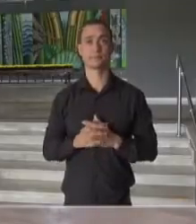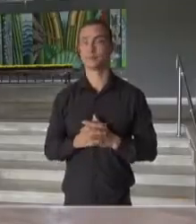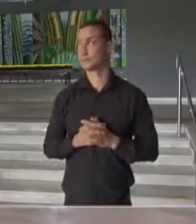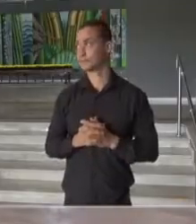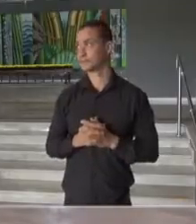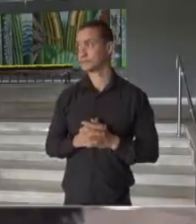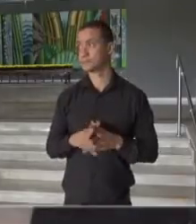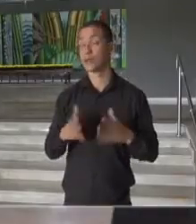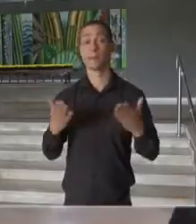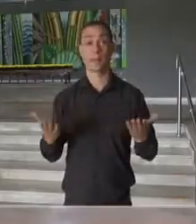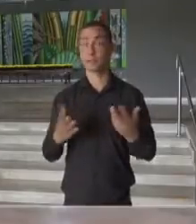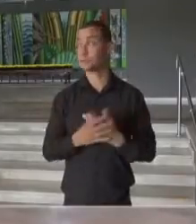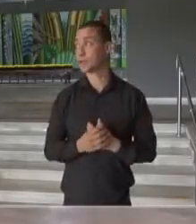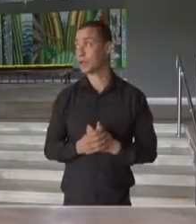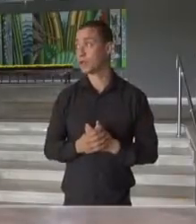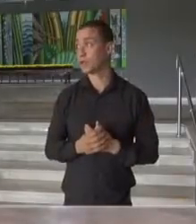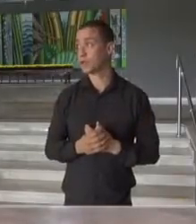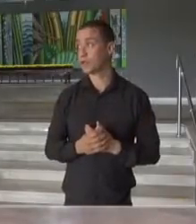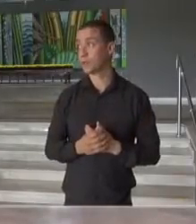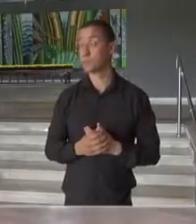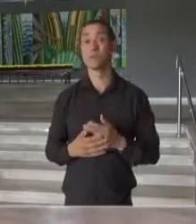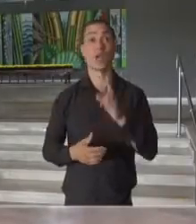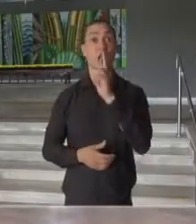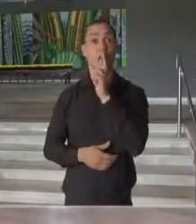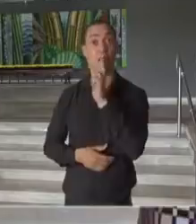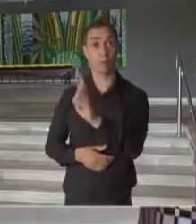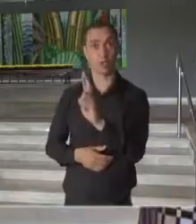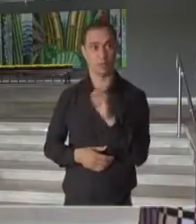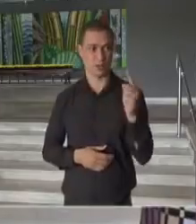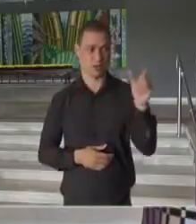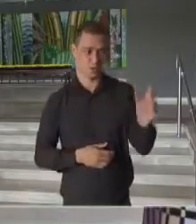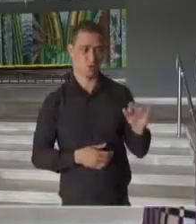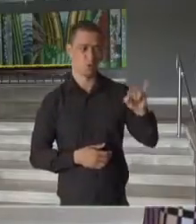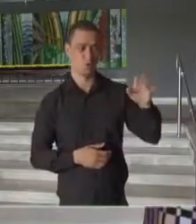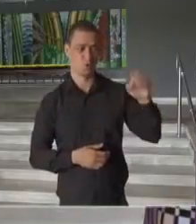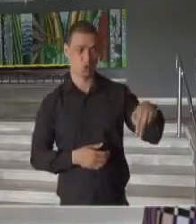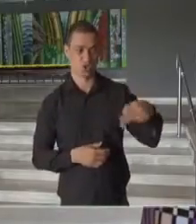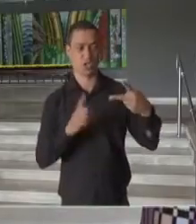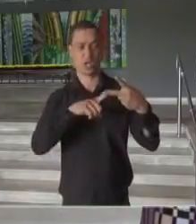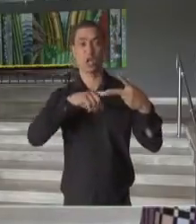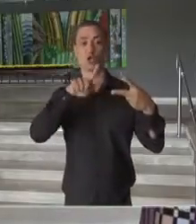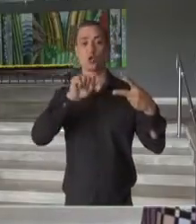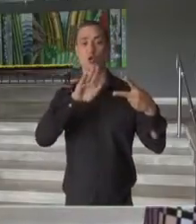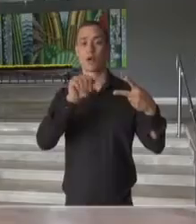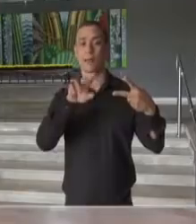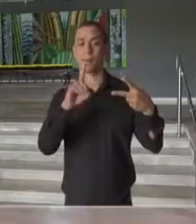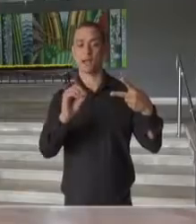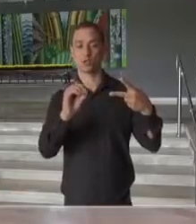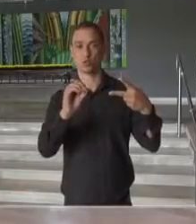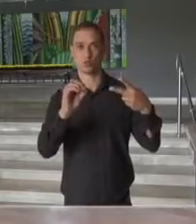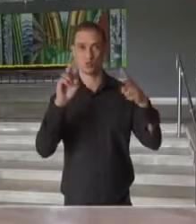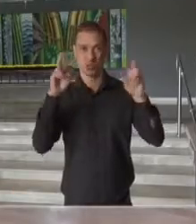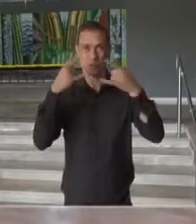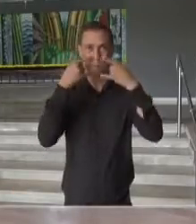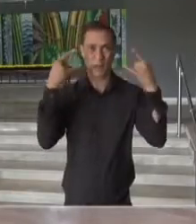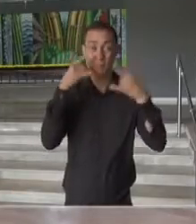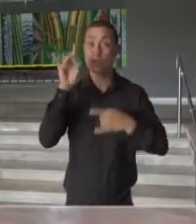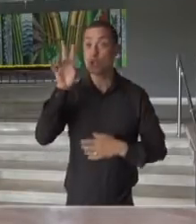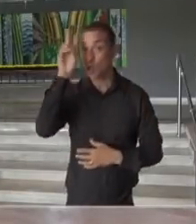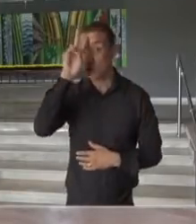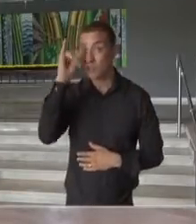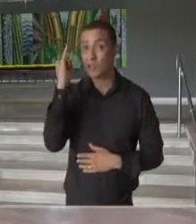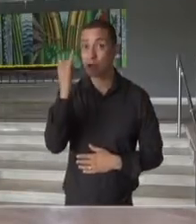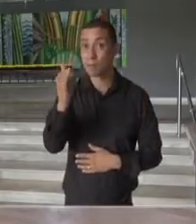Bem, vamos com a resposta com o Jean Gorenstein e também com o João Gabardo em relação às máscaras, mas eu quero apenas lembrar